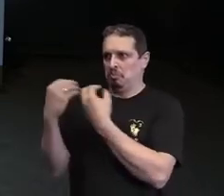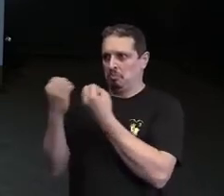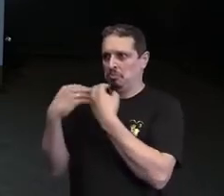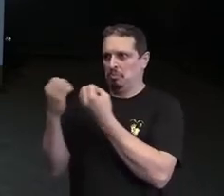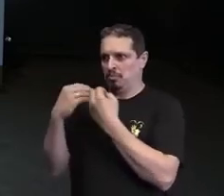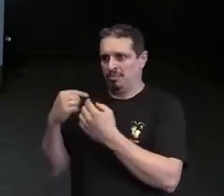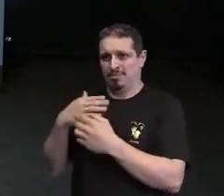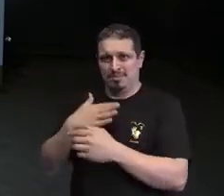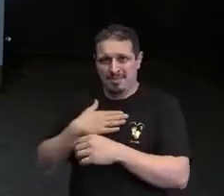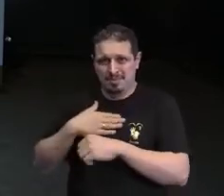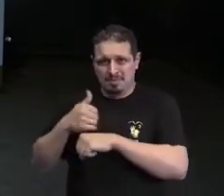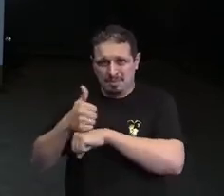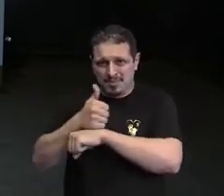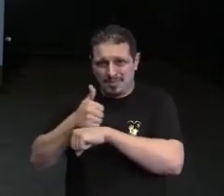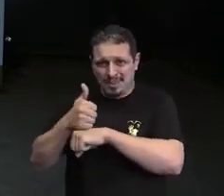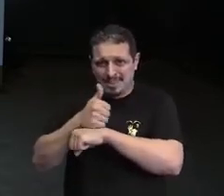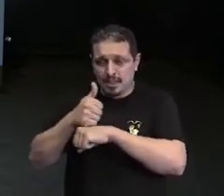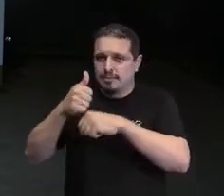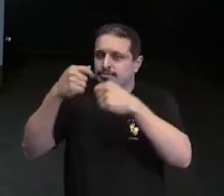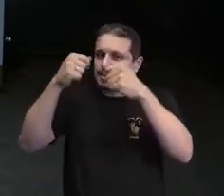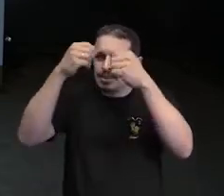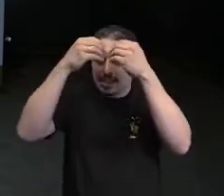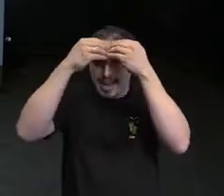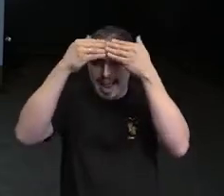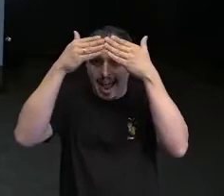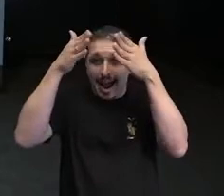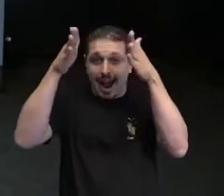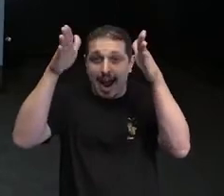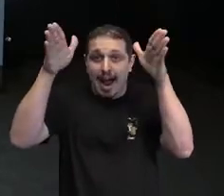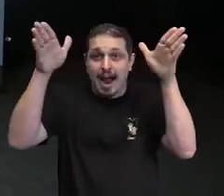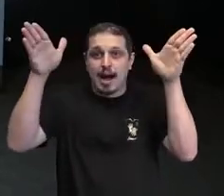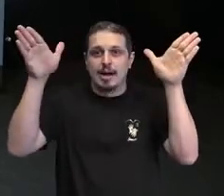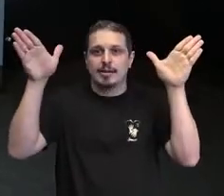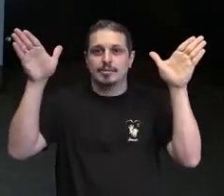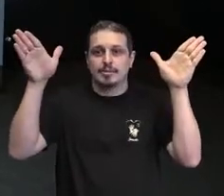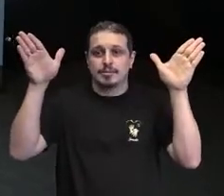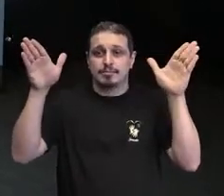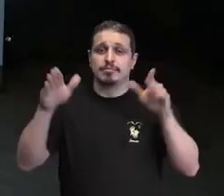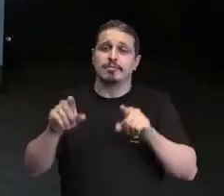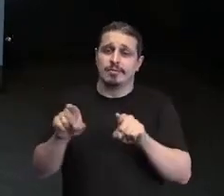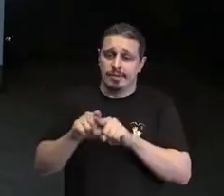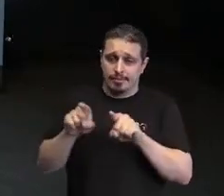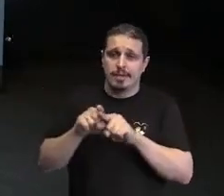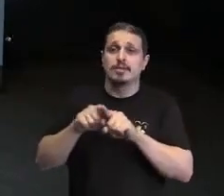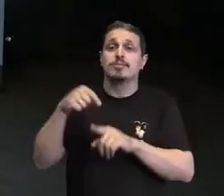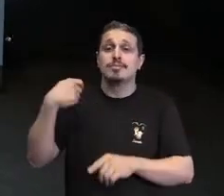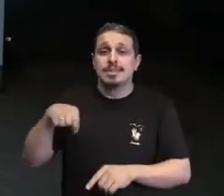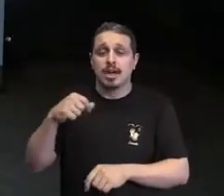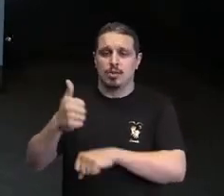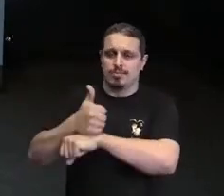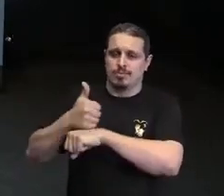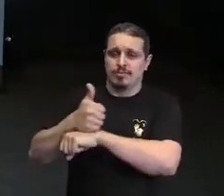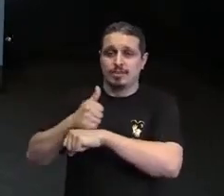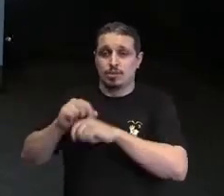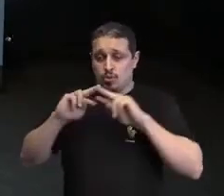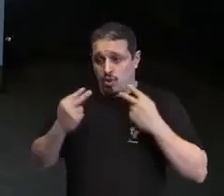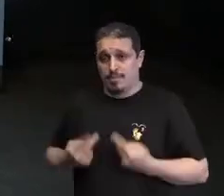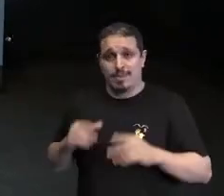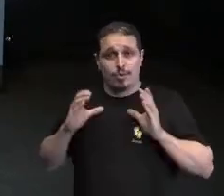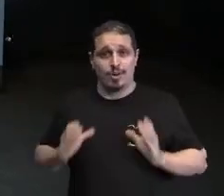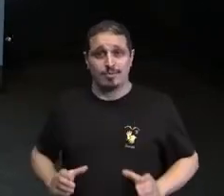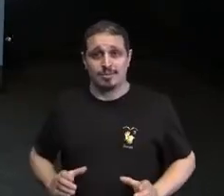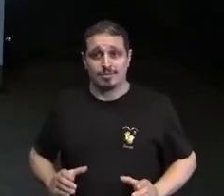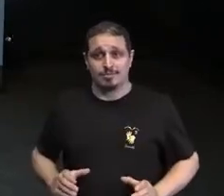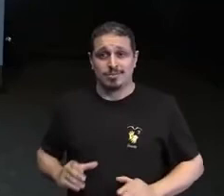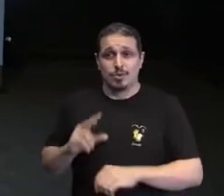profissional muito mais amplo do que isso. Ela precisa te formar como um ser humano e um cidadão cuidando de outras pessoas.